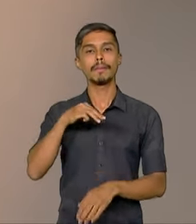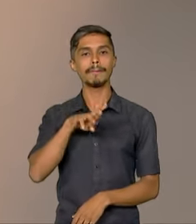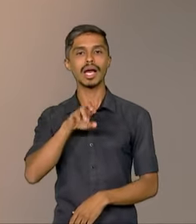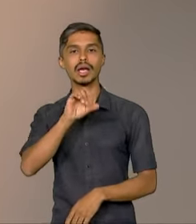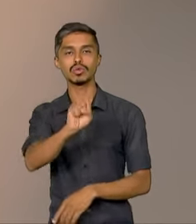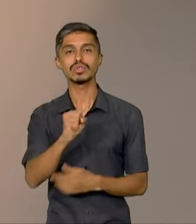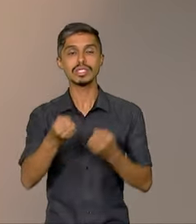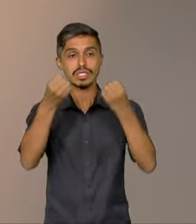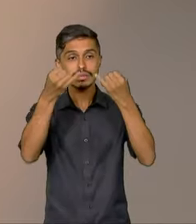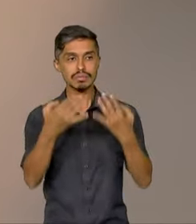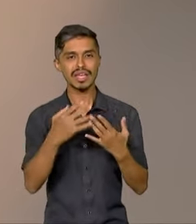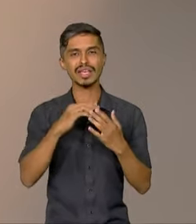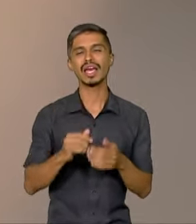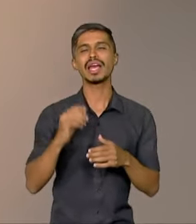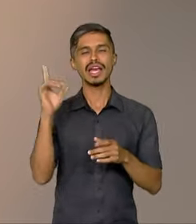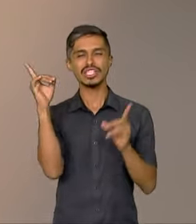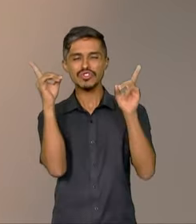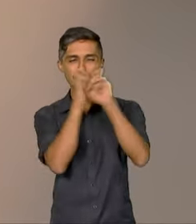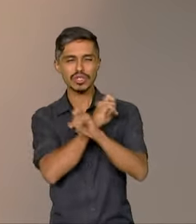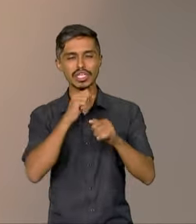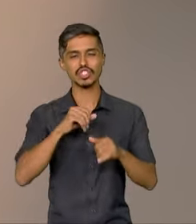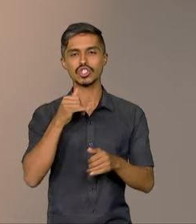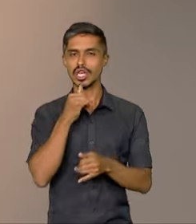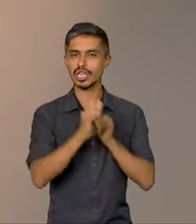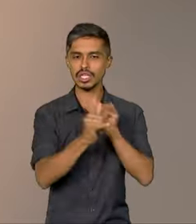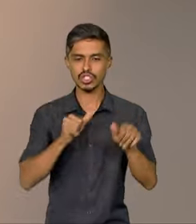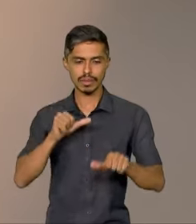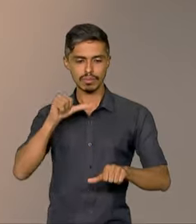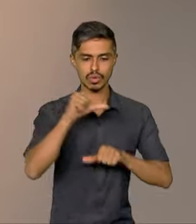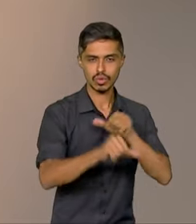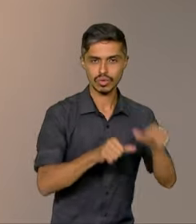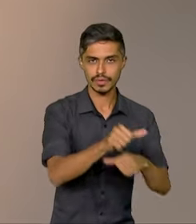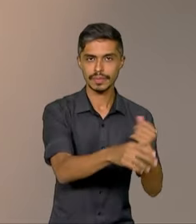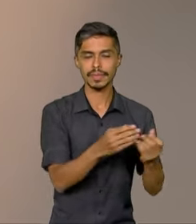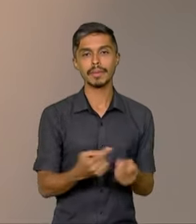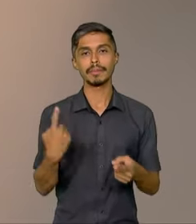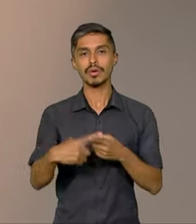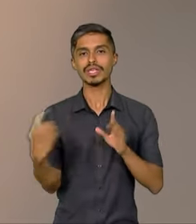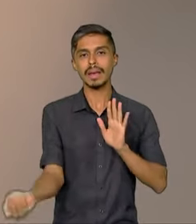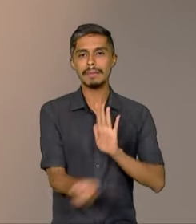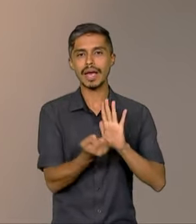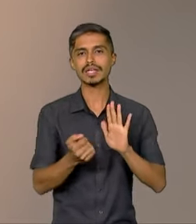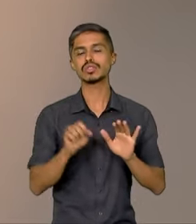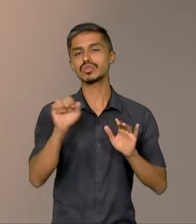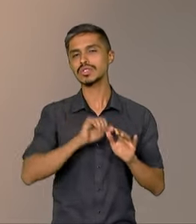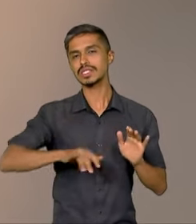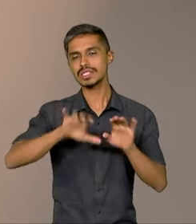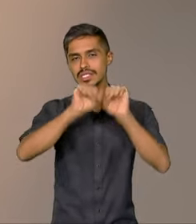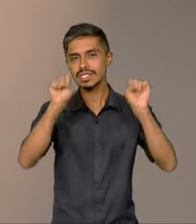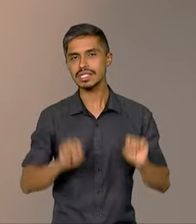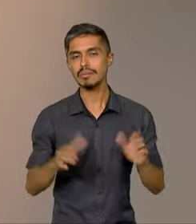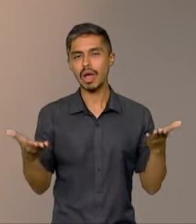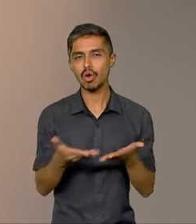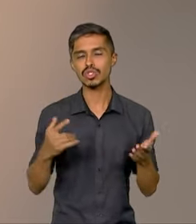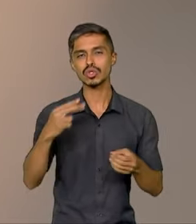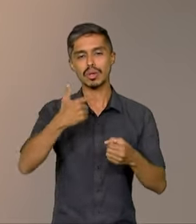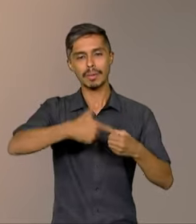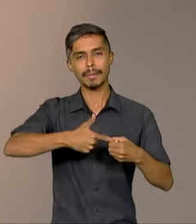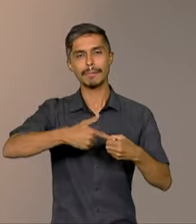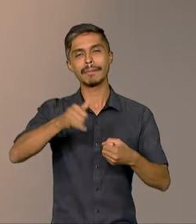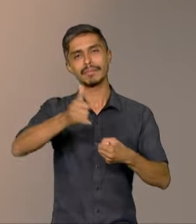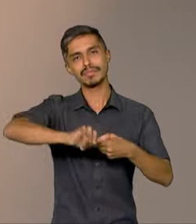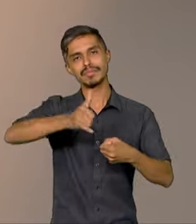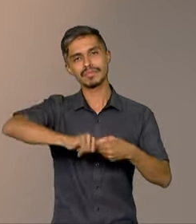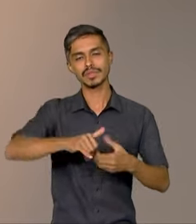desafios da transição energética num país que é um símbolo do atual sistema, baseado no petróleo. O programa